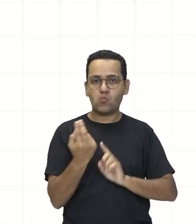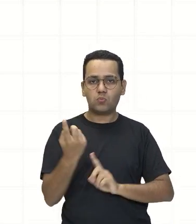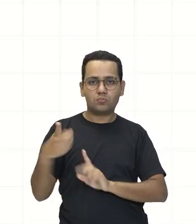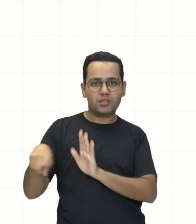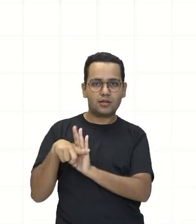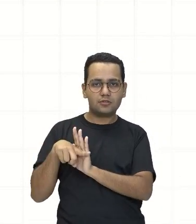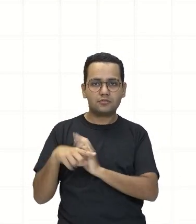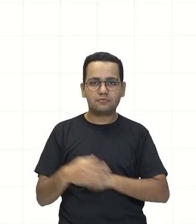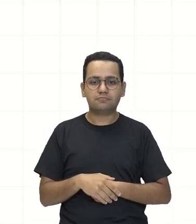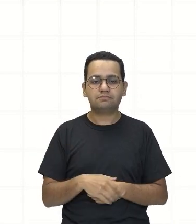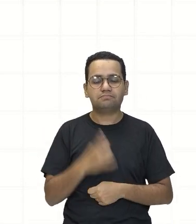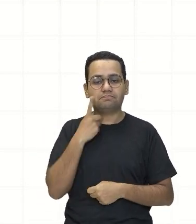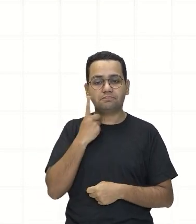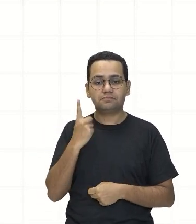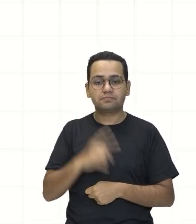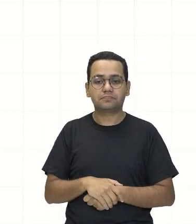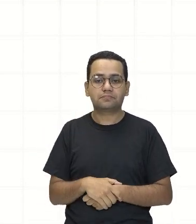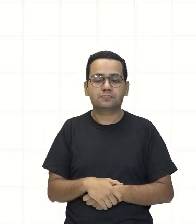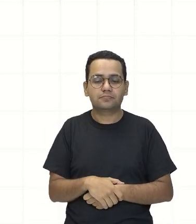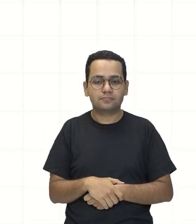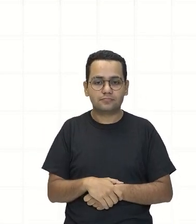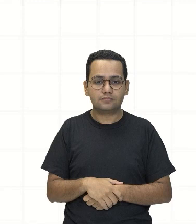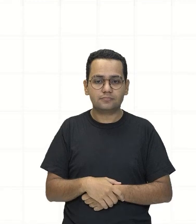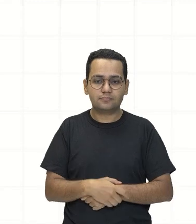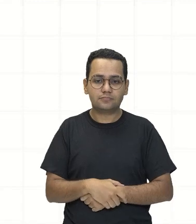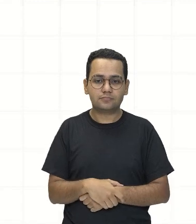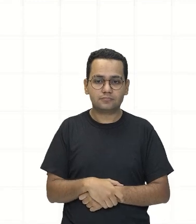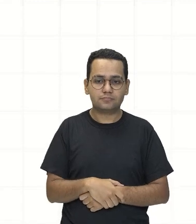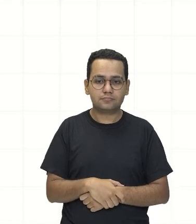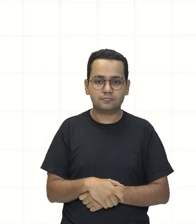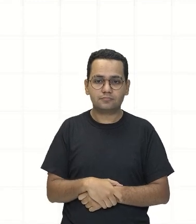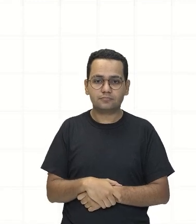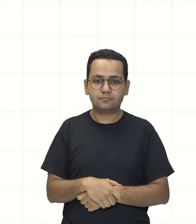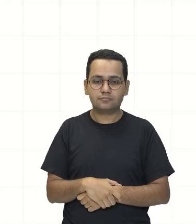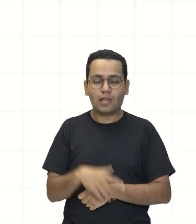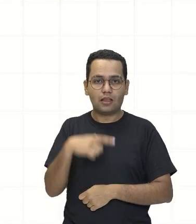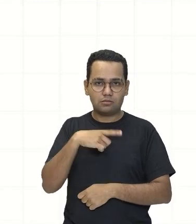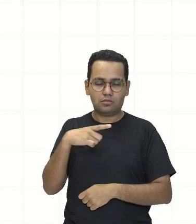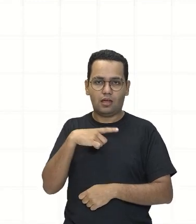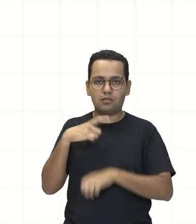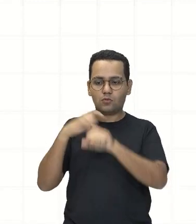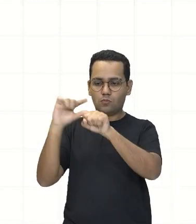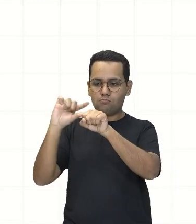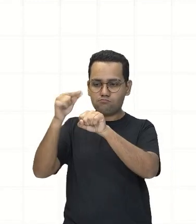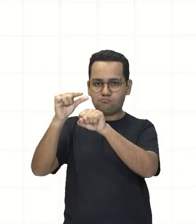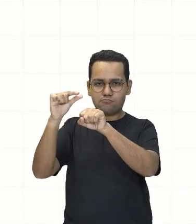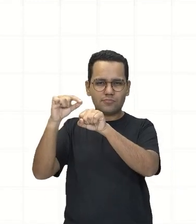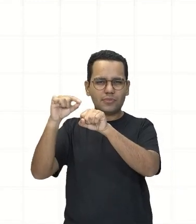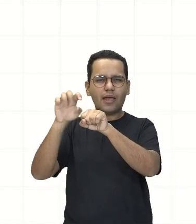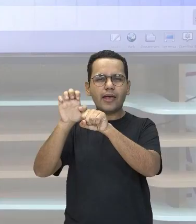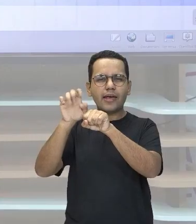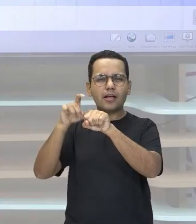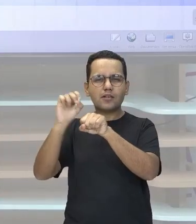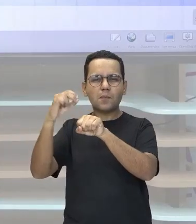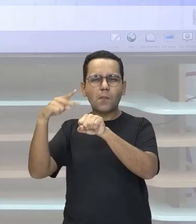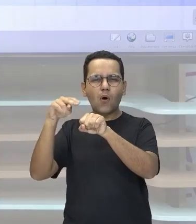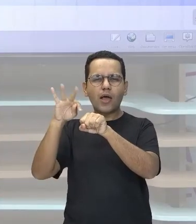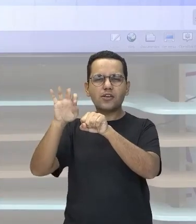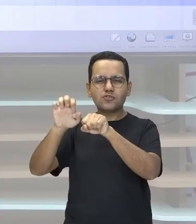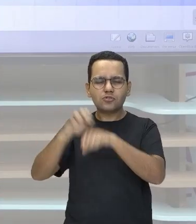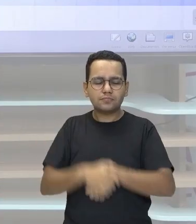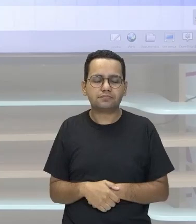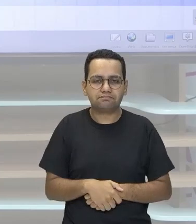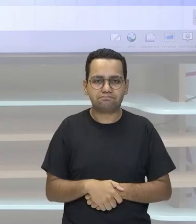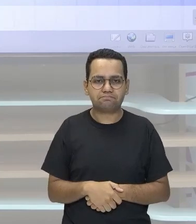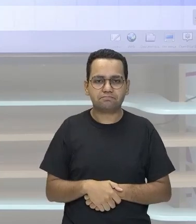número negativo no expoente Então, vejam bem, olha só Para